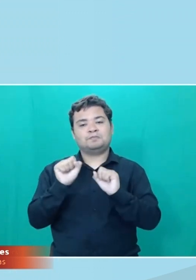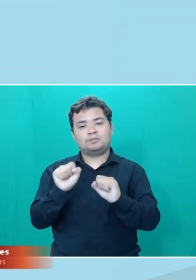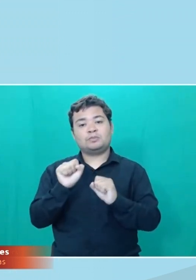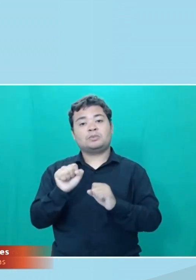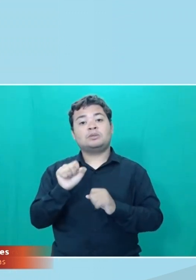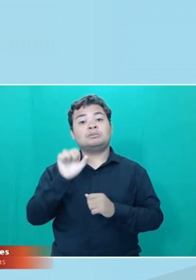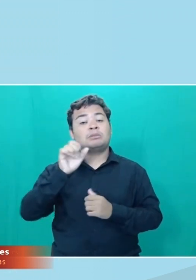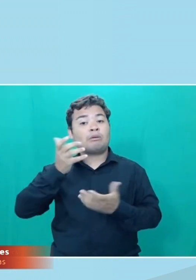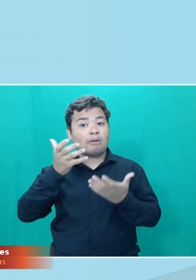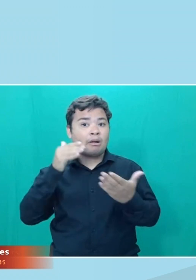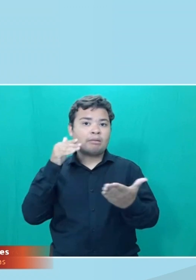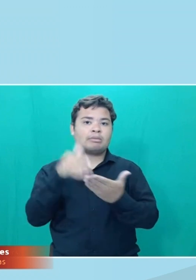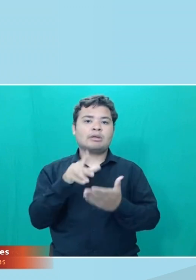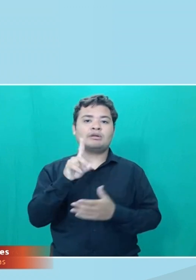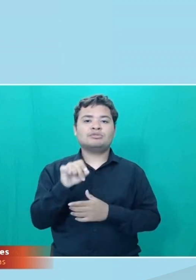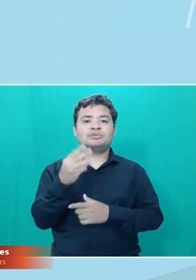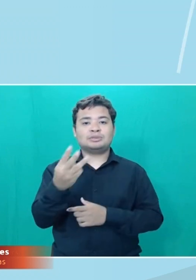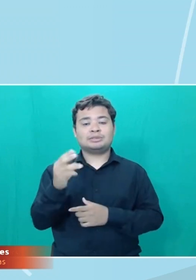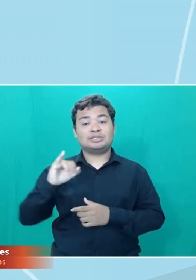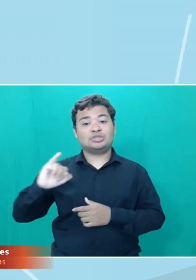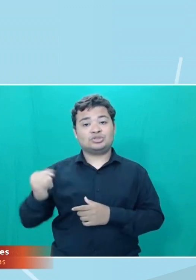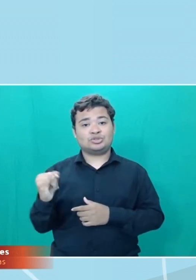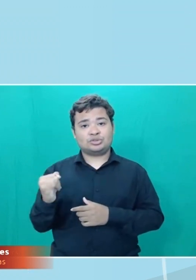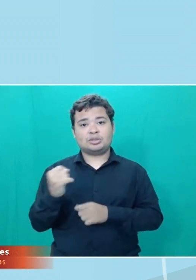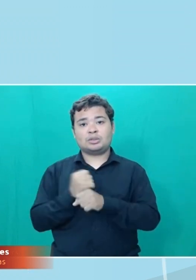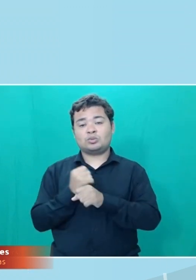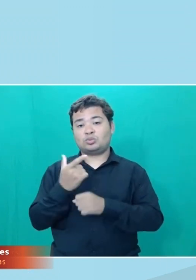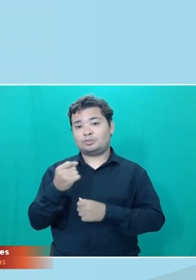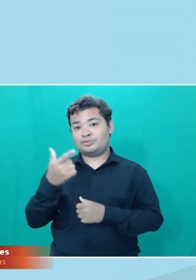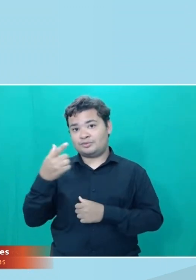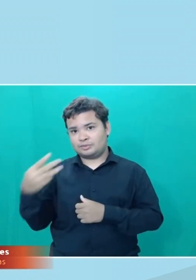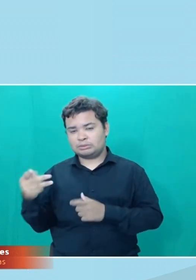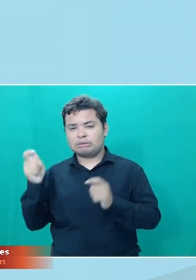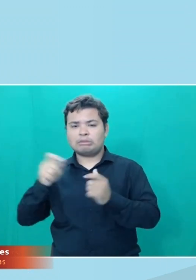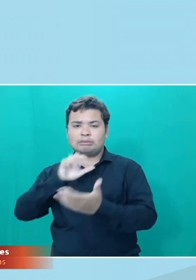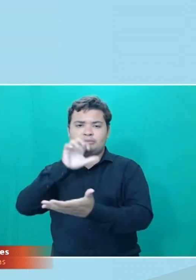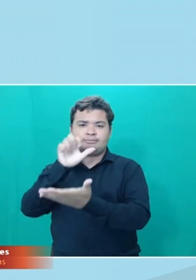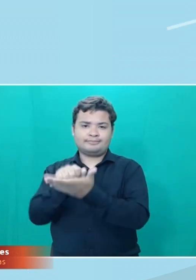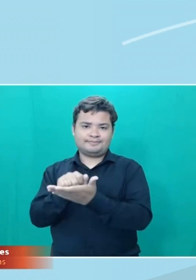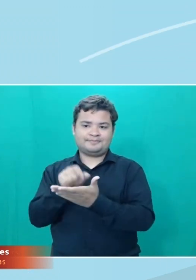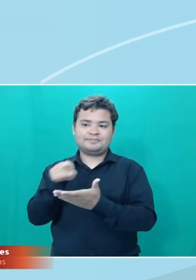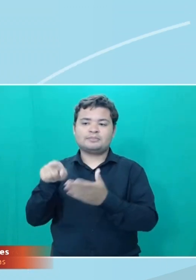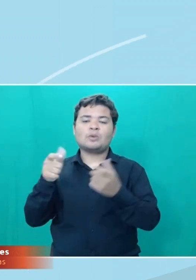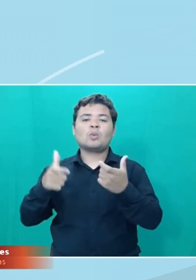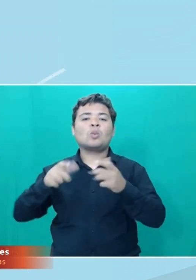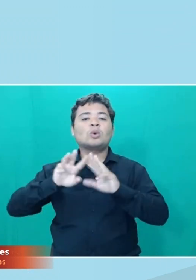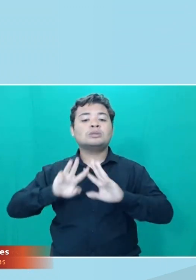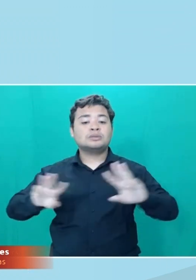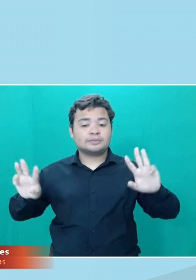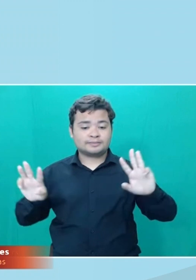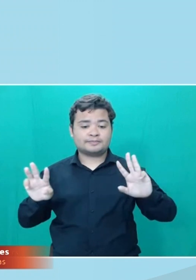3 de janeiro de 2023 para fazer a inscrição. E ela deve ser feita pelo site